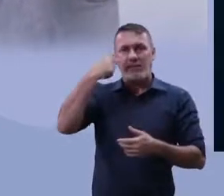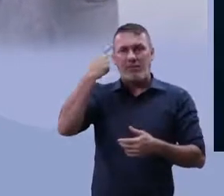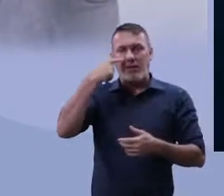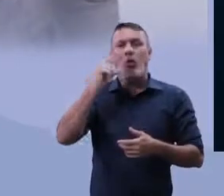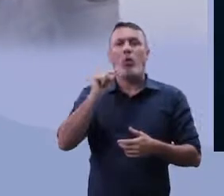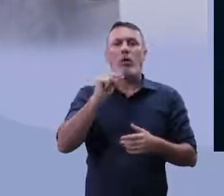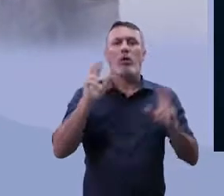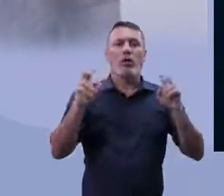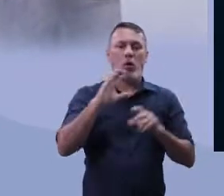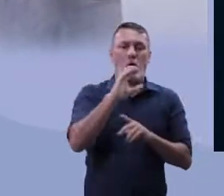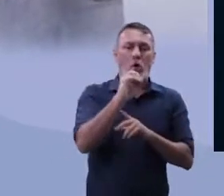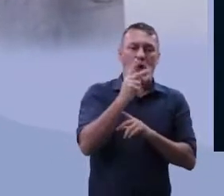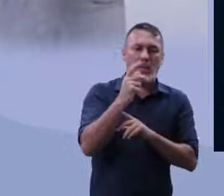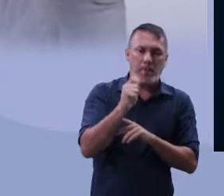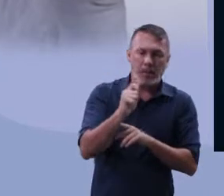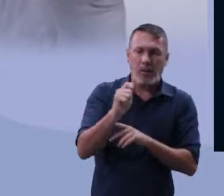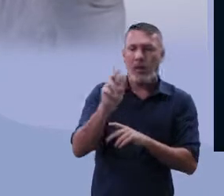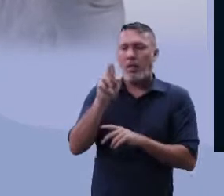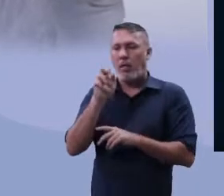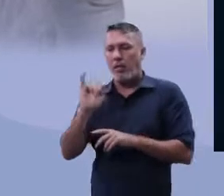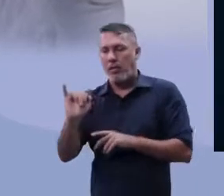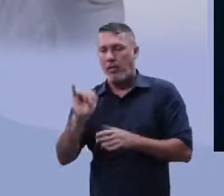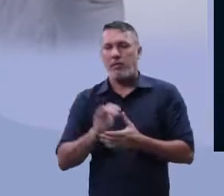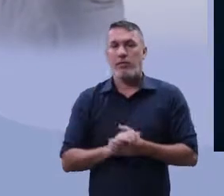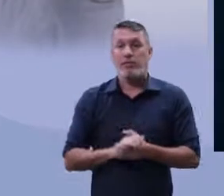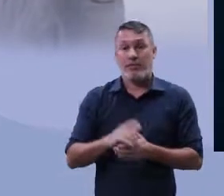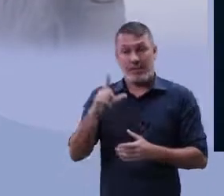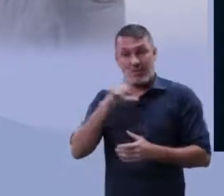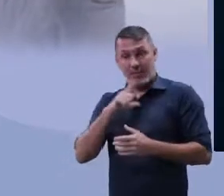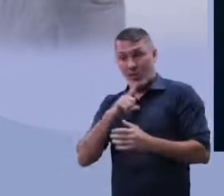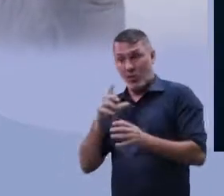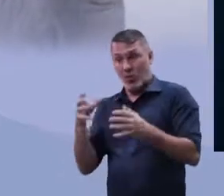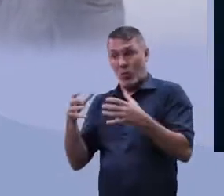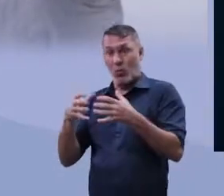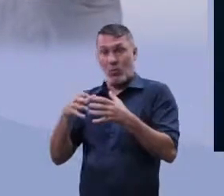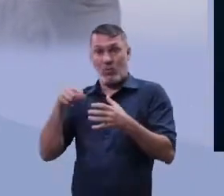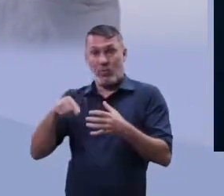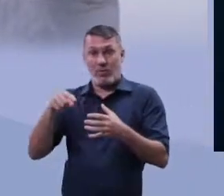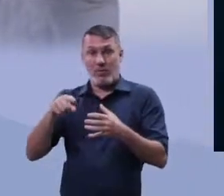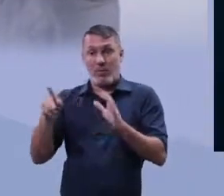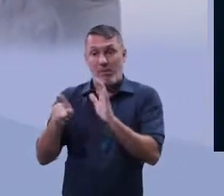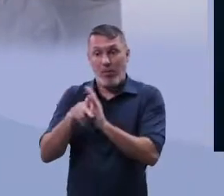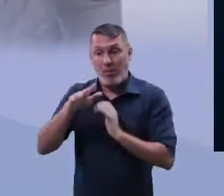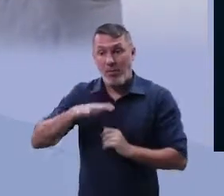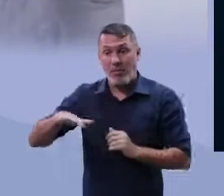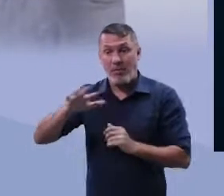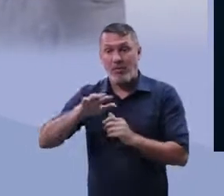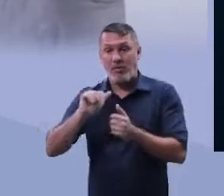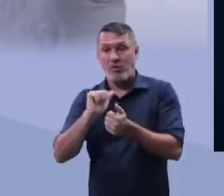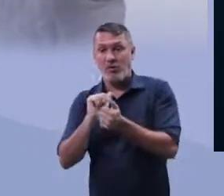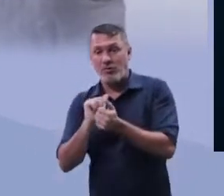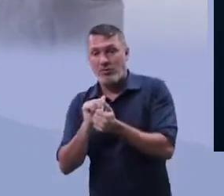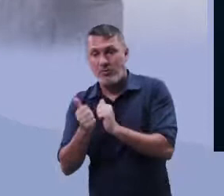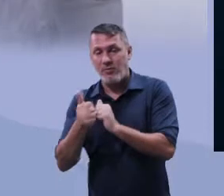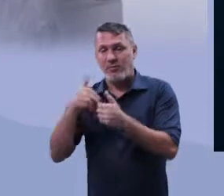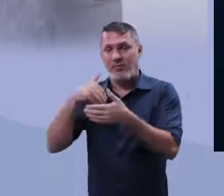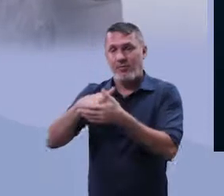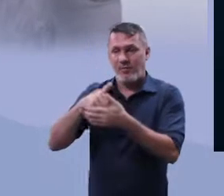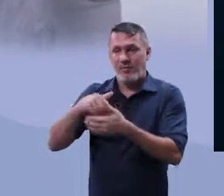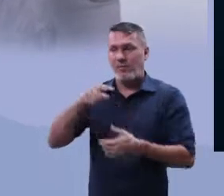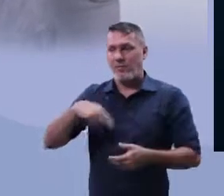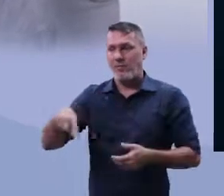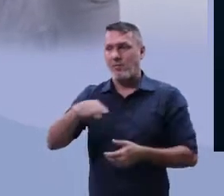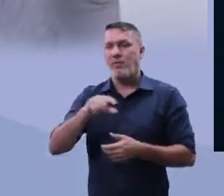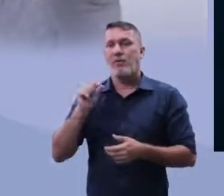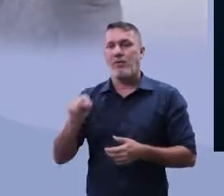os times catalãs mais famosos, quando eles participam, eles participam tampando